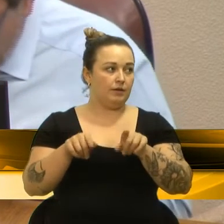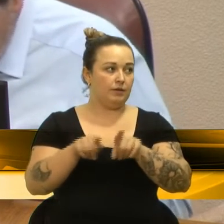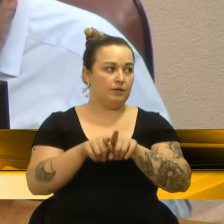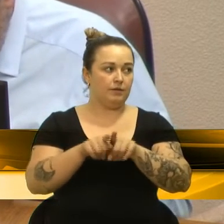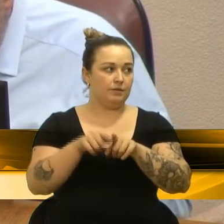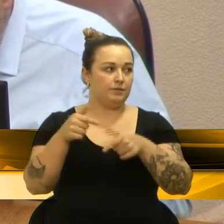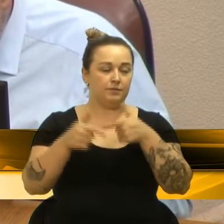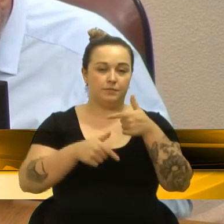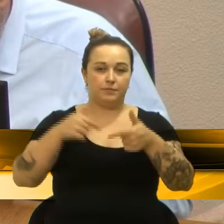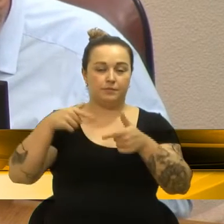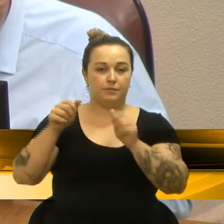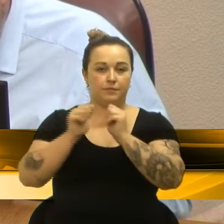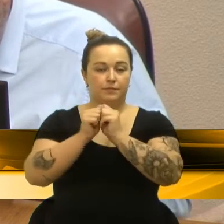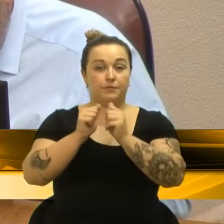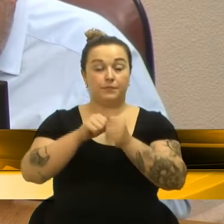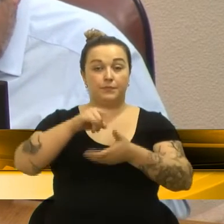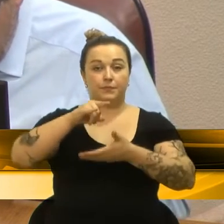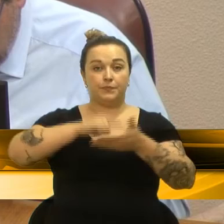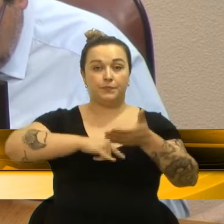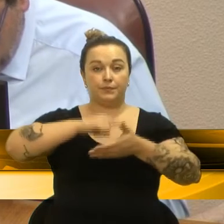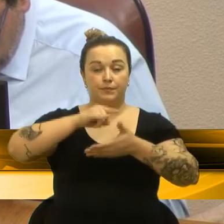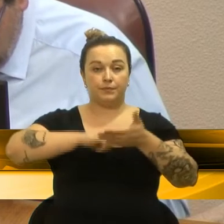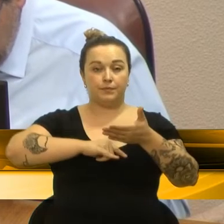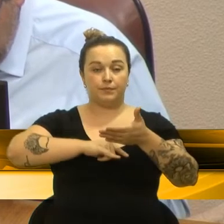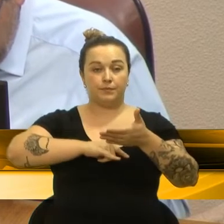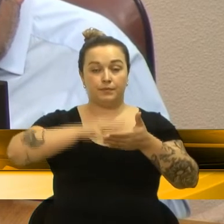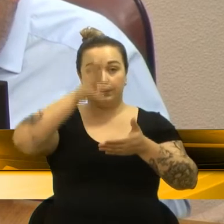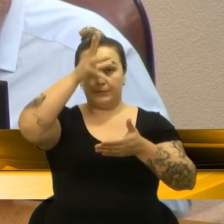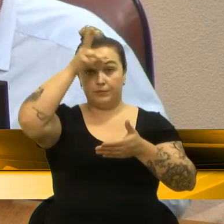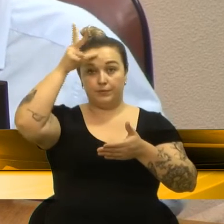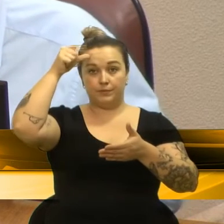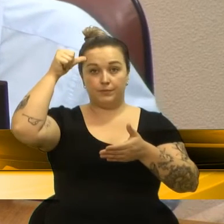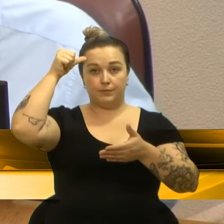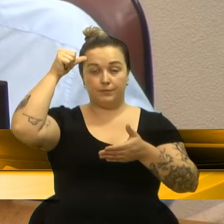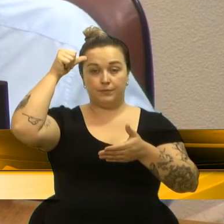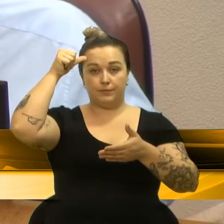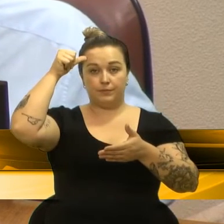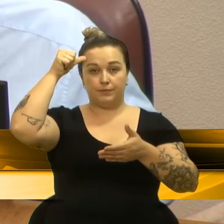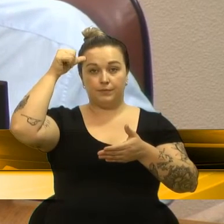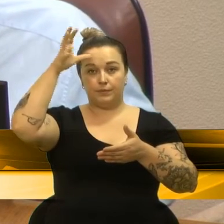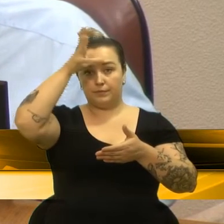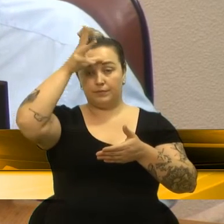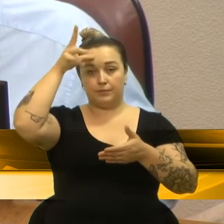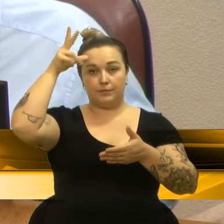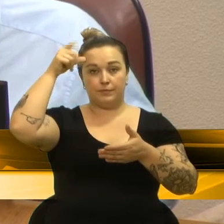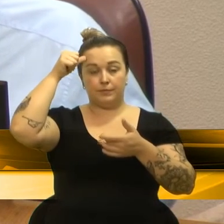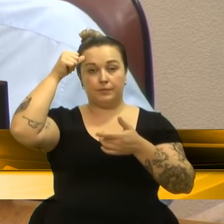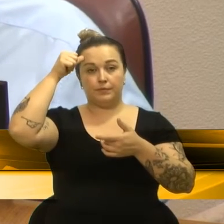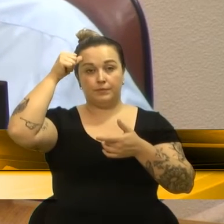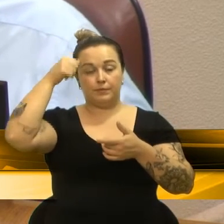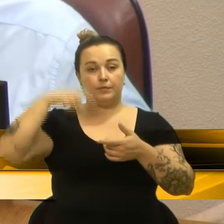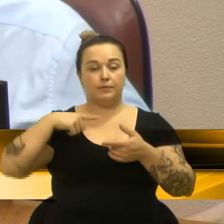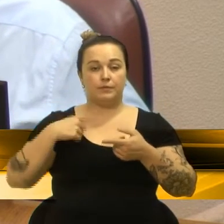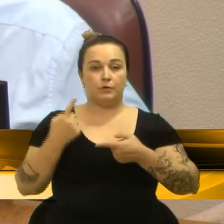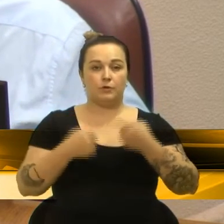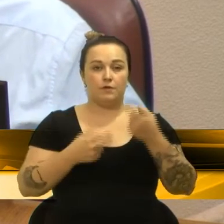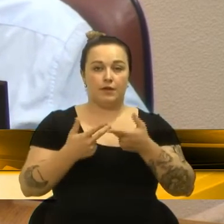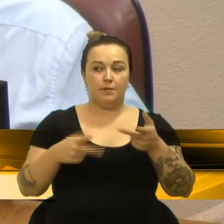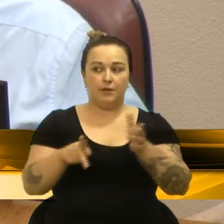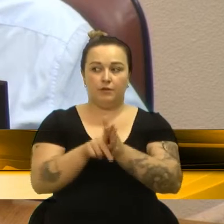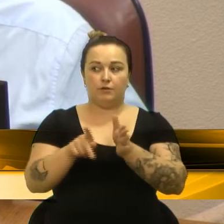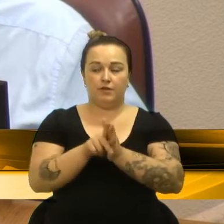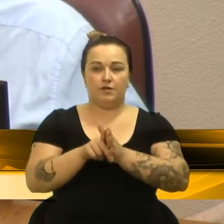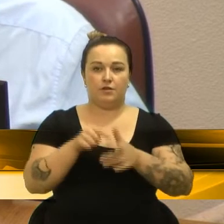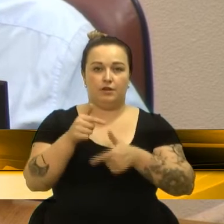Os atos foram ratificados pelo Prefeito Municipal, fundamento legal, dispositivos da Lei Federal, número 8